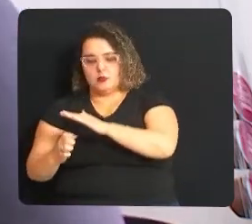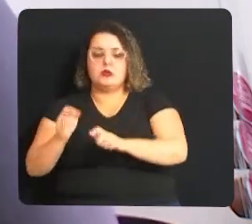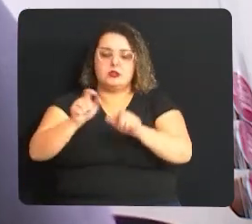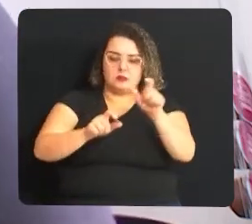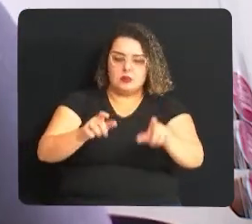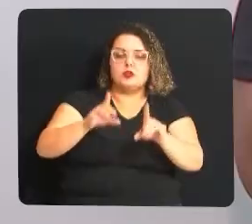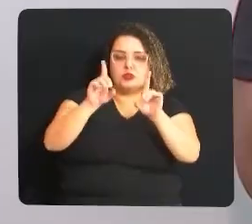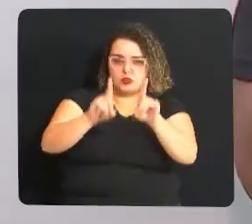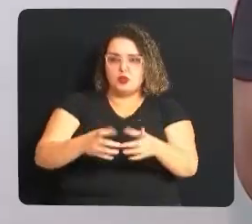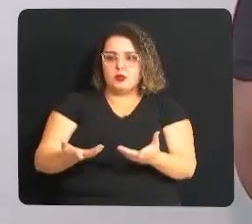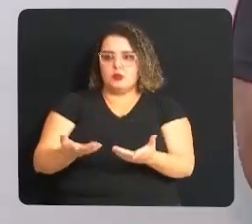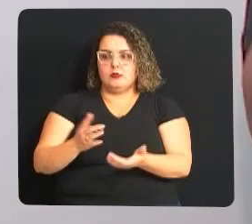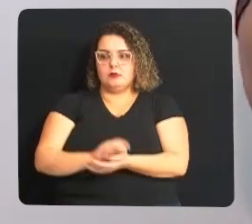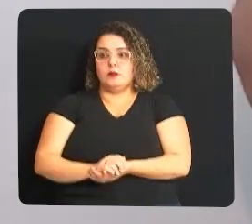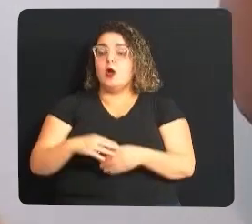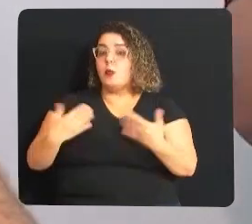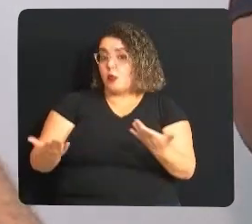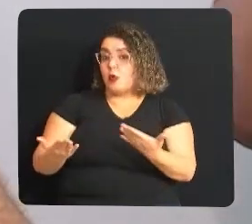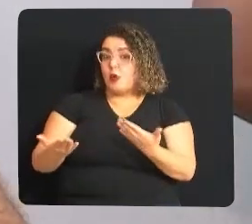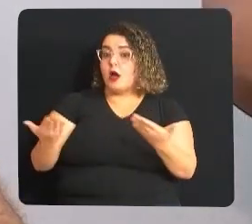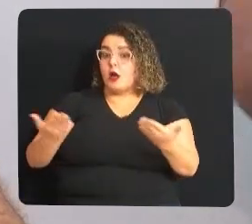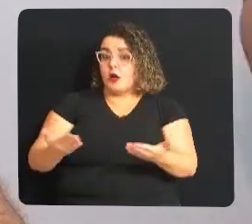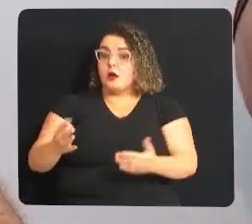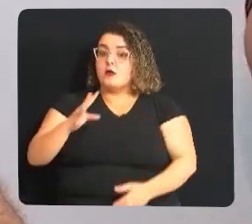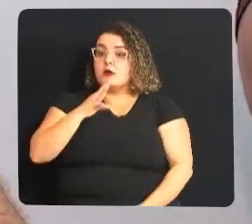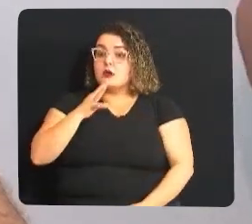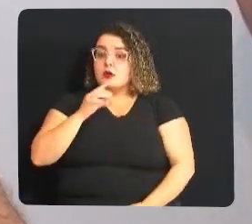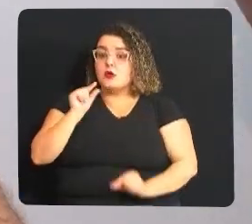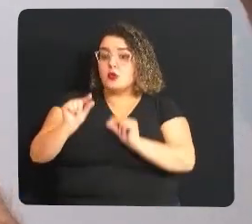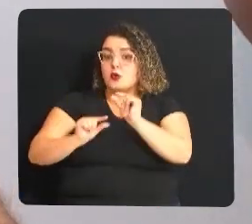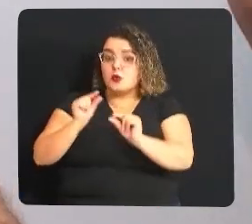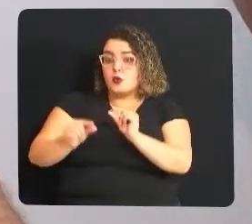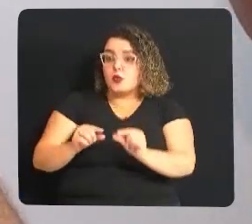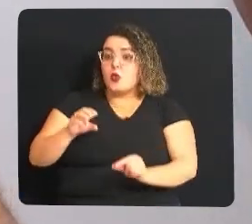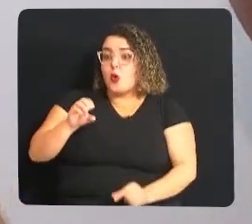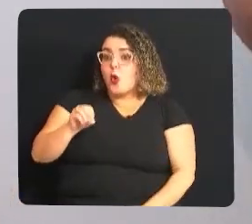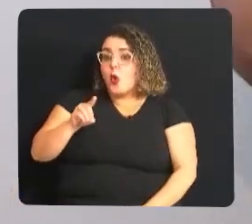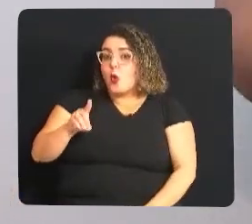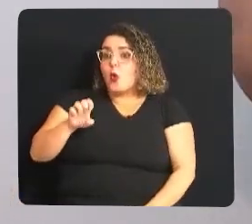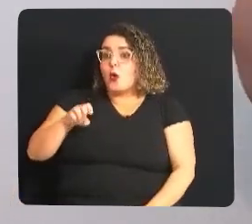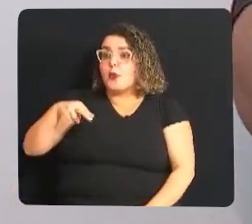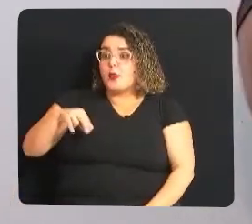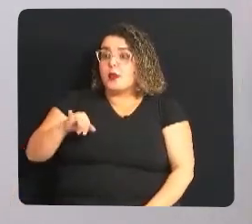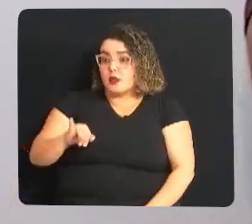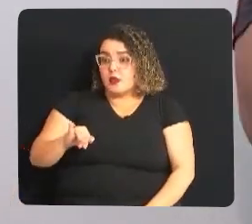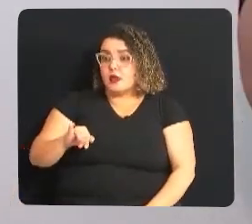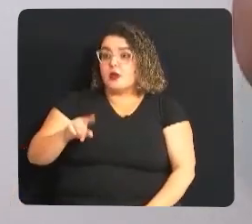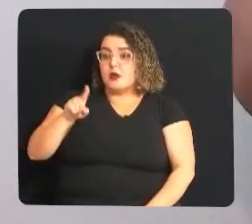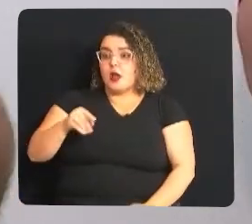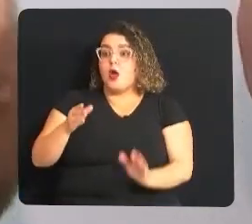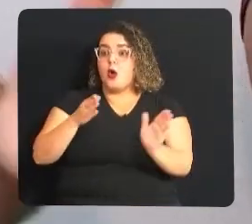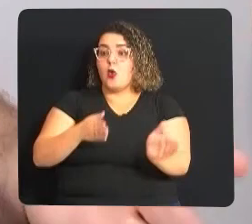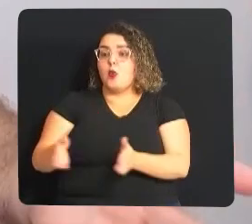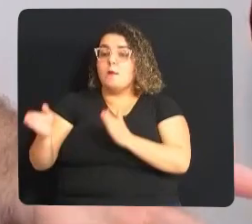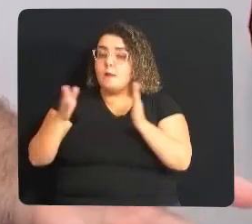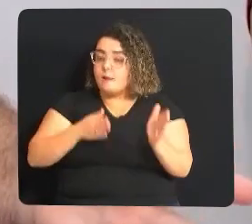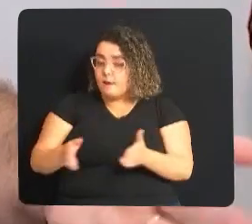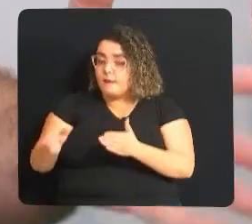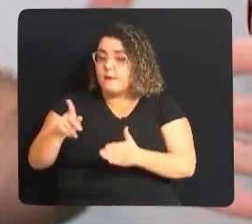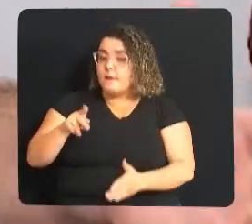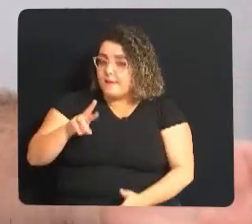da pessoa com deficiência. Bom, então agora a gente vai conhecer a história do Odenir, que é operador de produção, e através